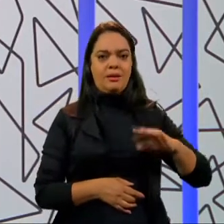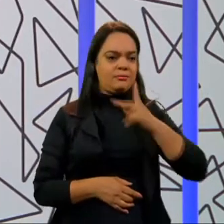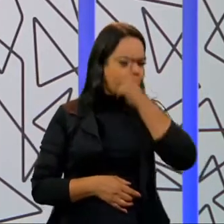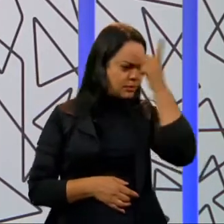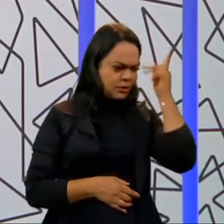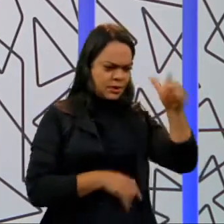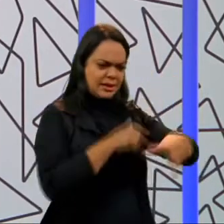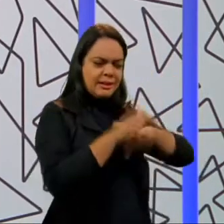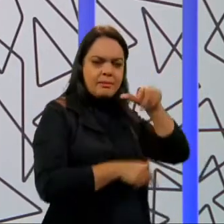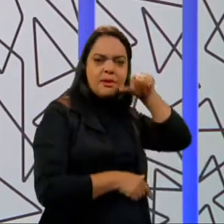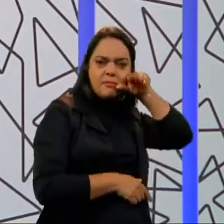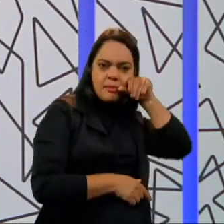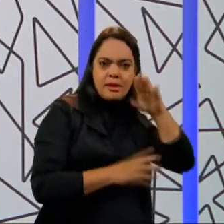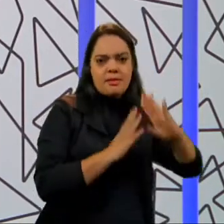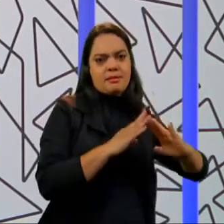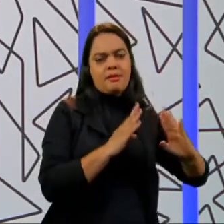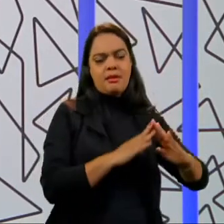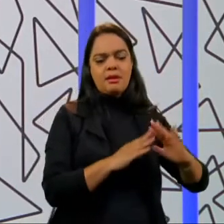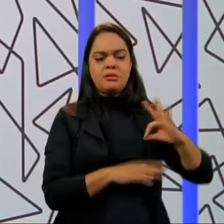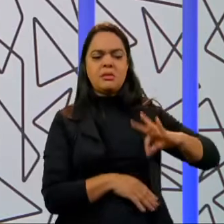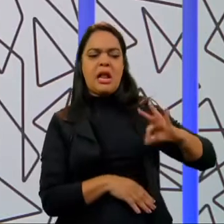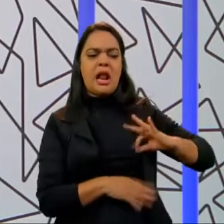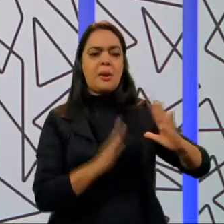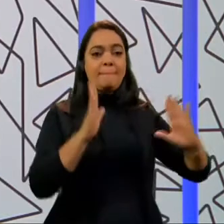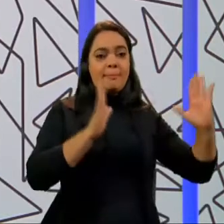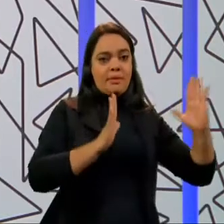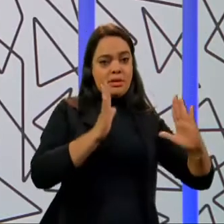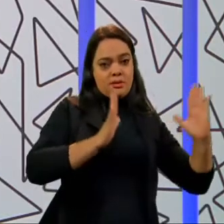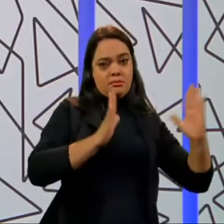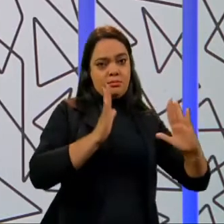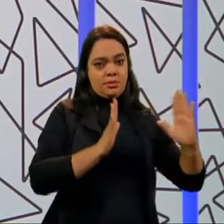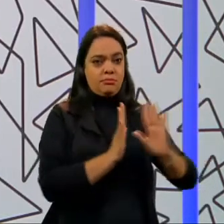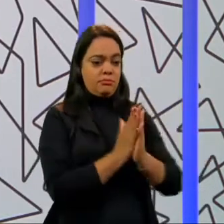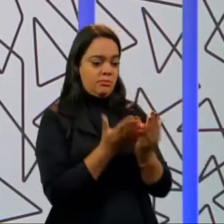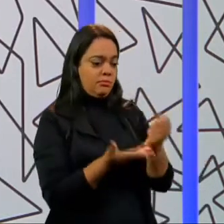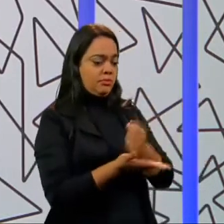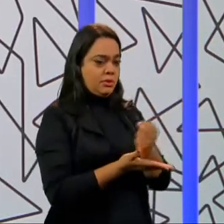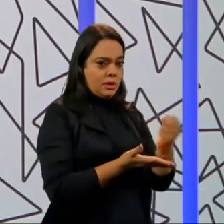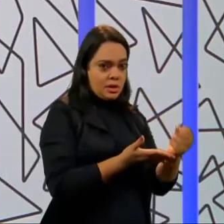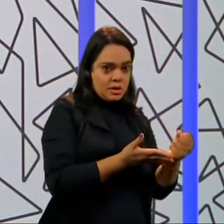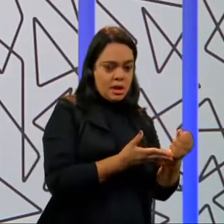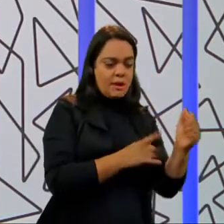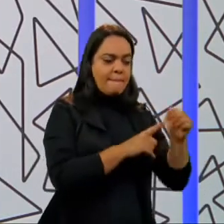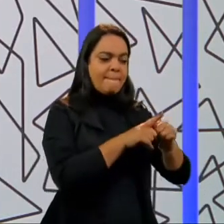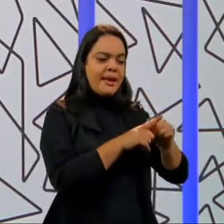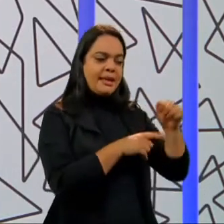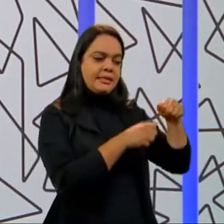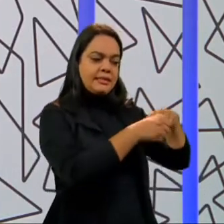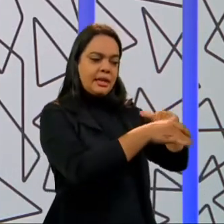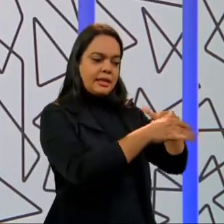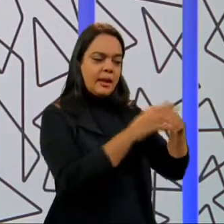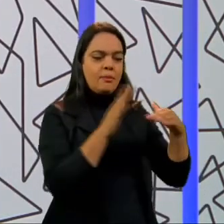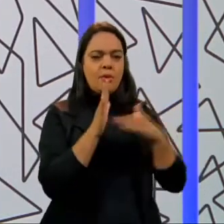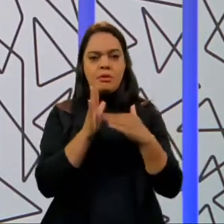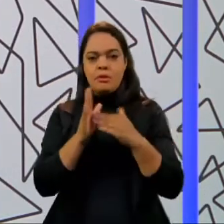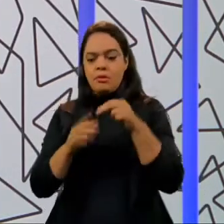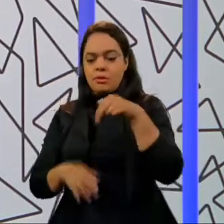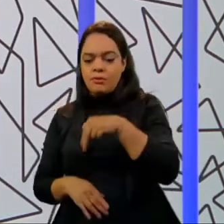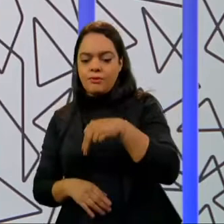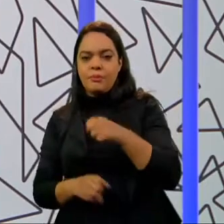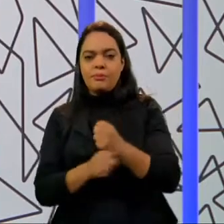O trabalhador doméstico, rendimento médio dele aqui, com carteira, entre setembro e novembro de 2019,